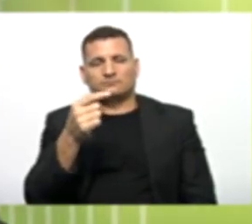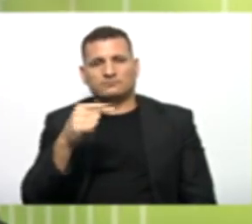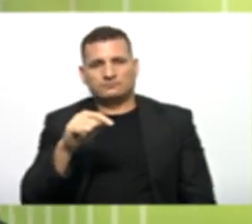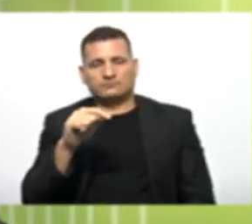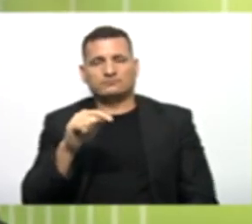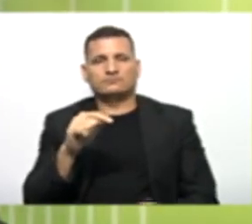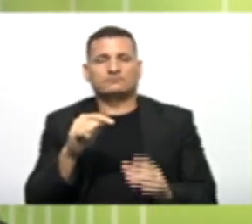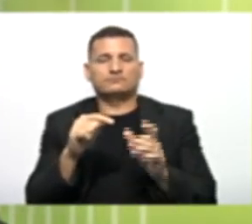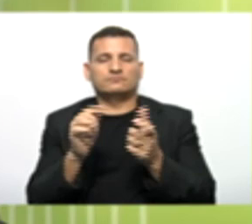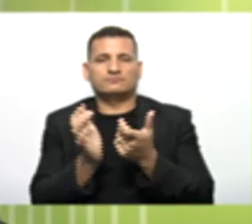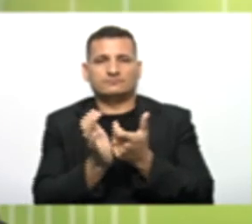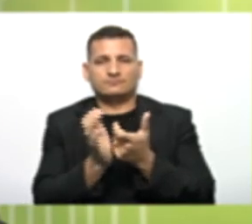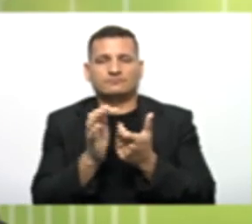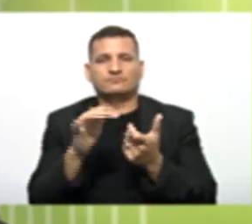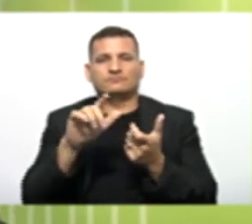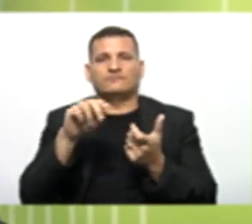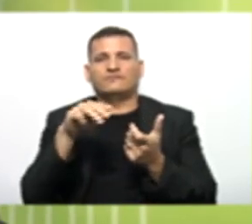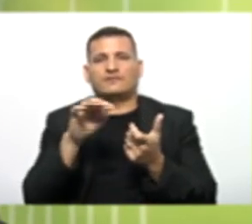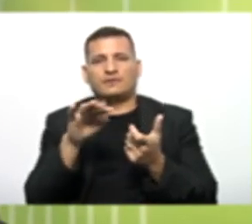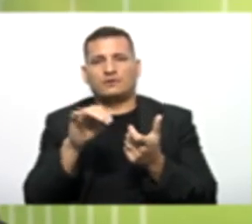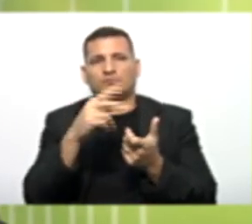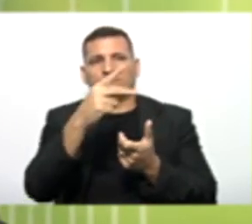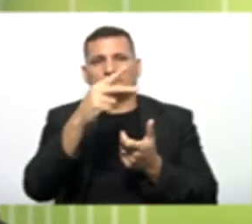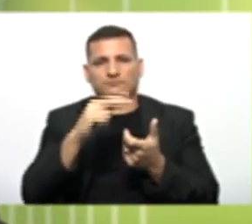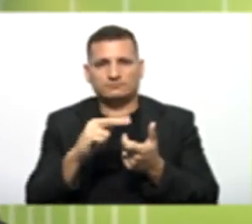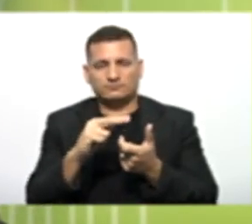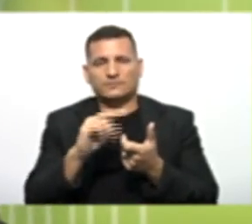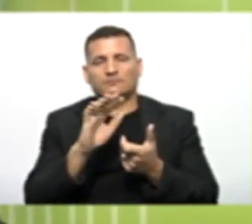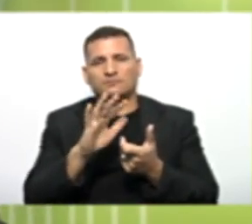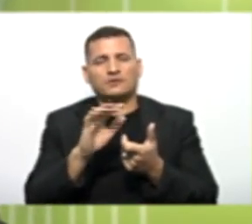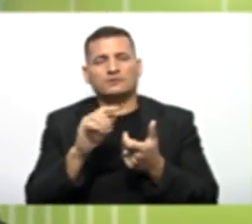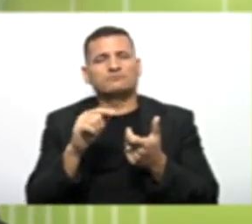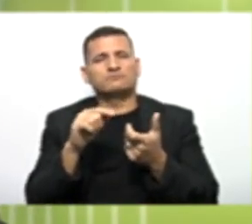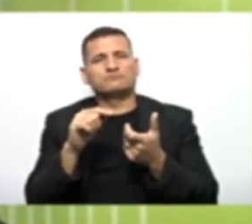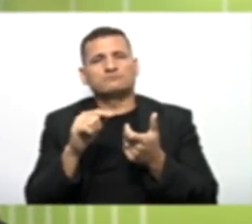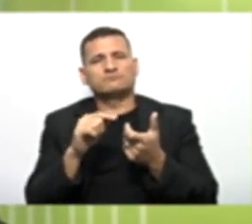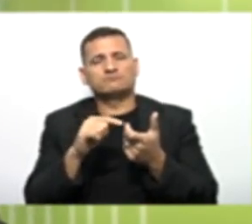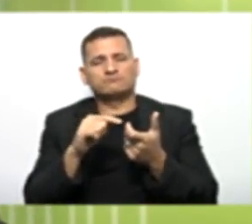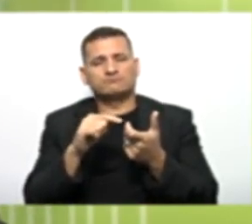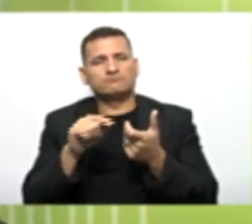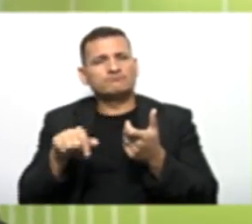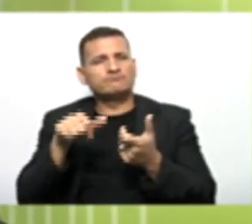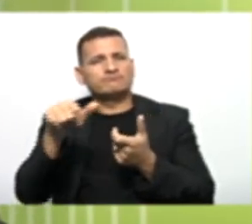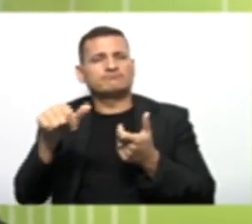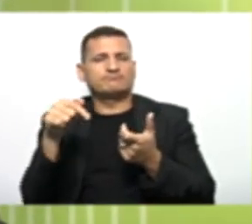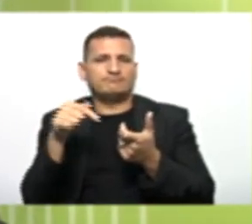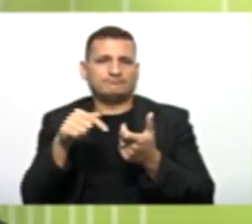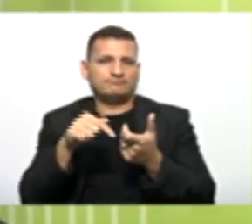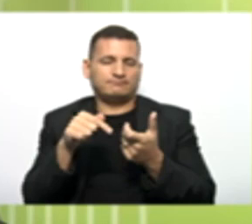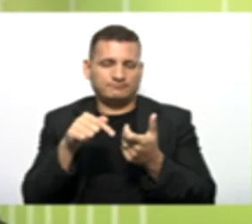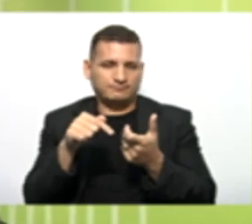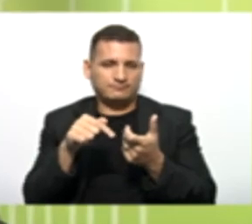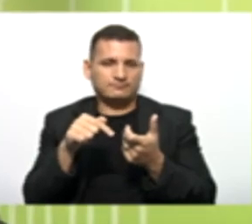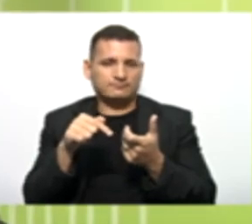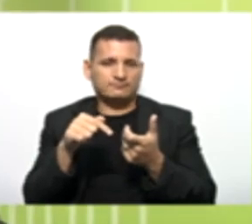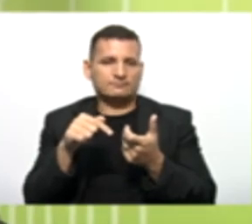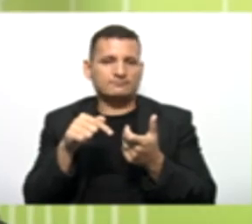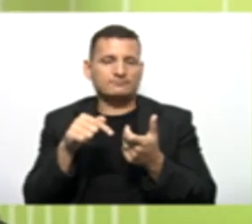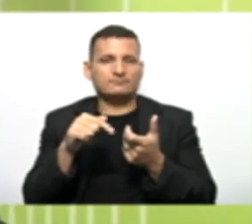herdava Essas características Só que não satisfeita Com as informações Dessas características Ela resolveu manter Apenas